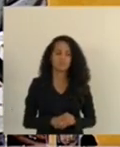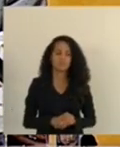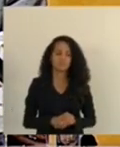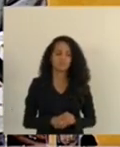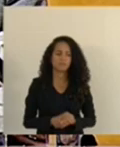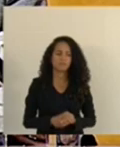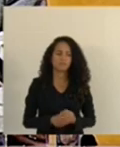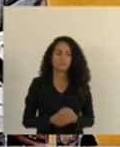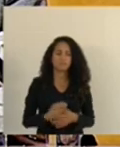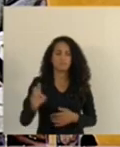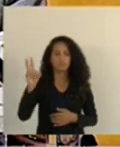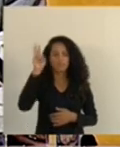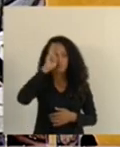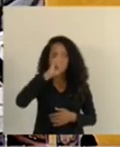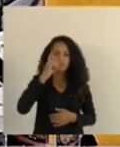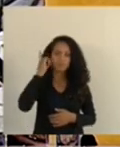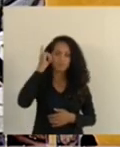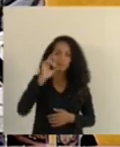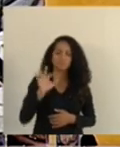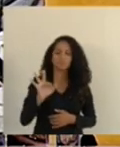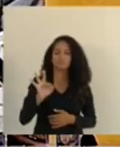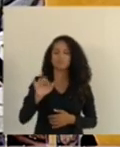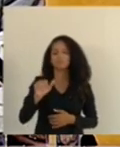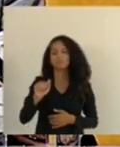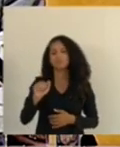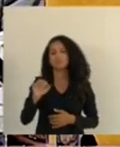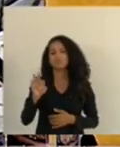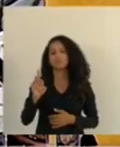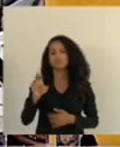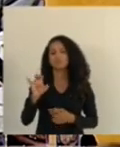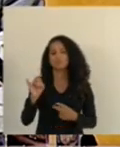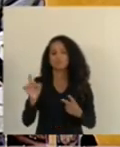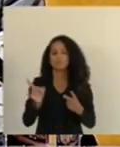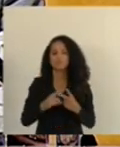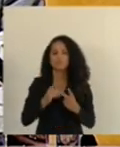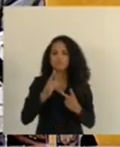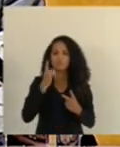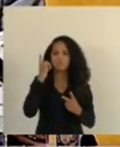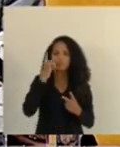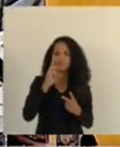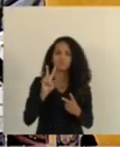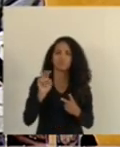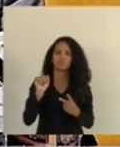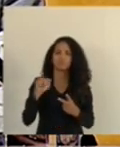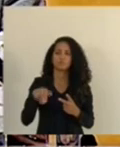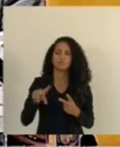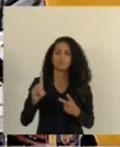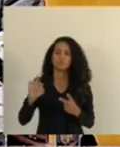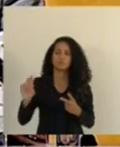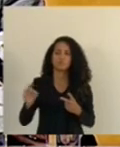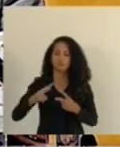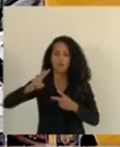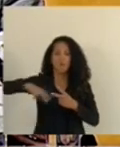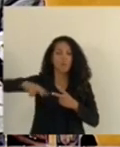lembrando o deputado Fabrício deputado bandinho bandinho que é relator